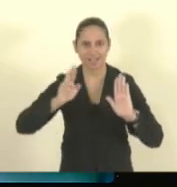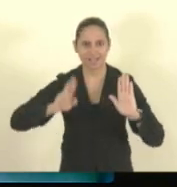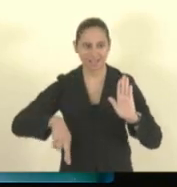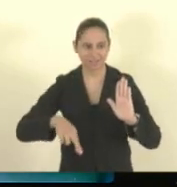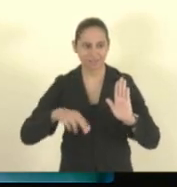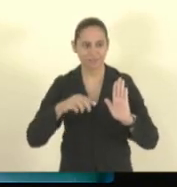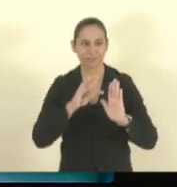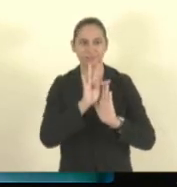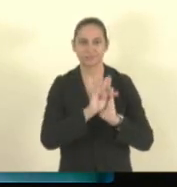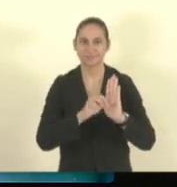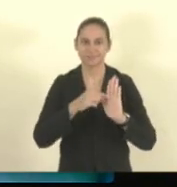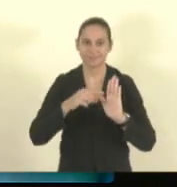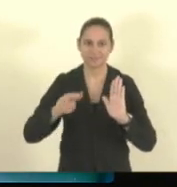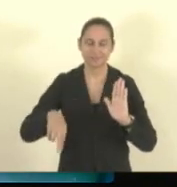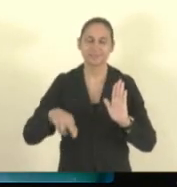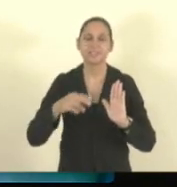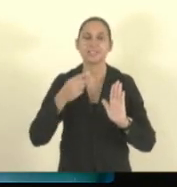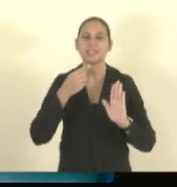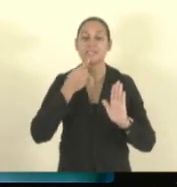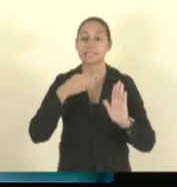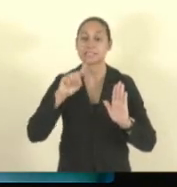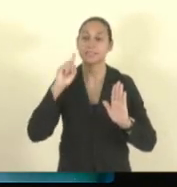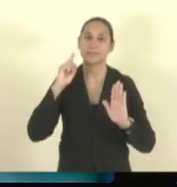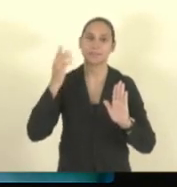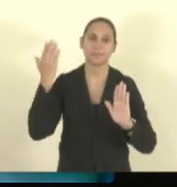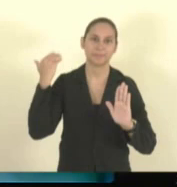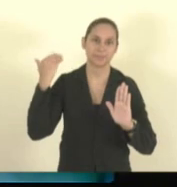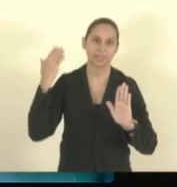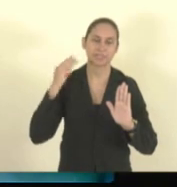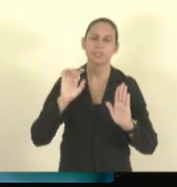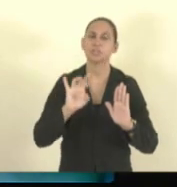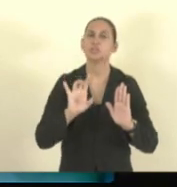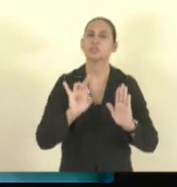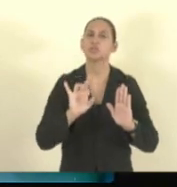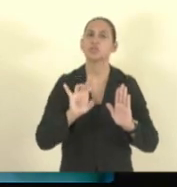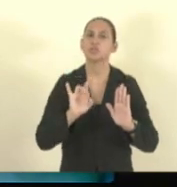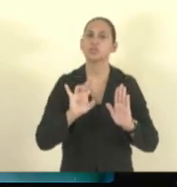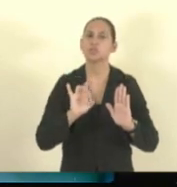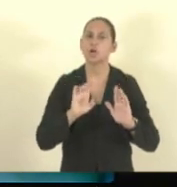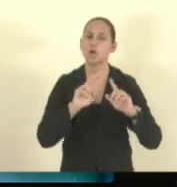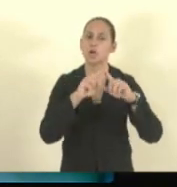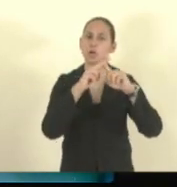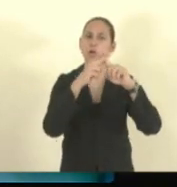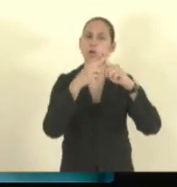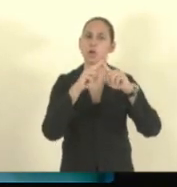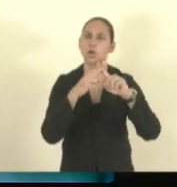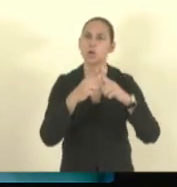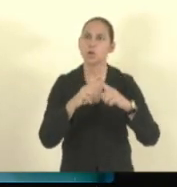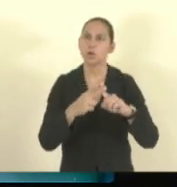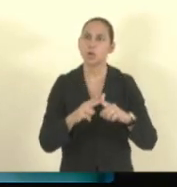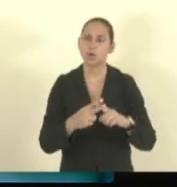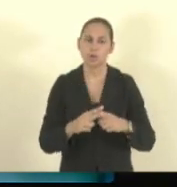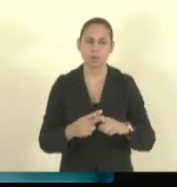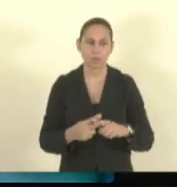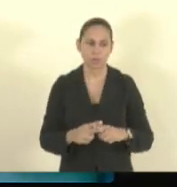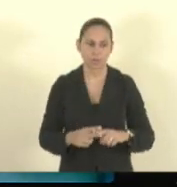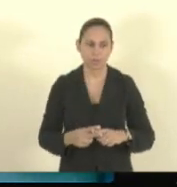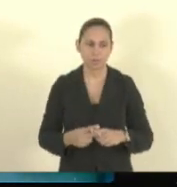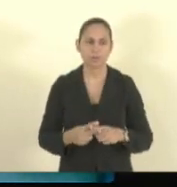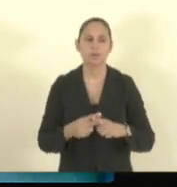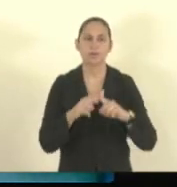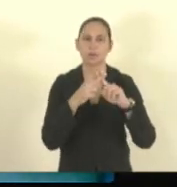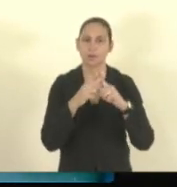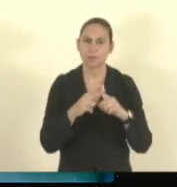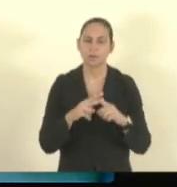deputado Tiago, na semana passada, né, houve apenas um preciosismo da nossa parte, nós